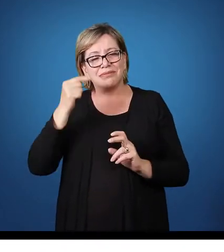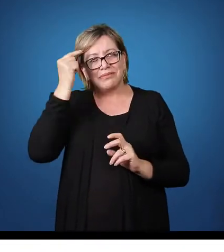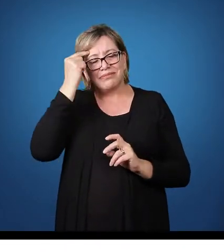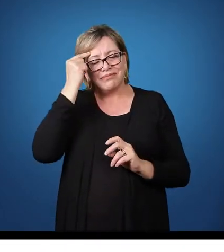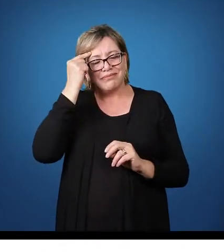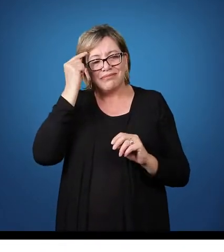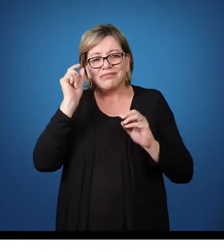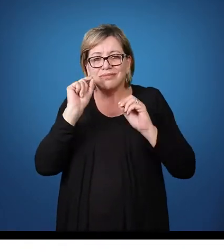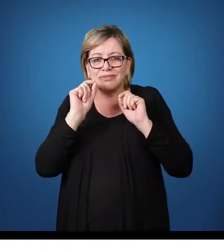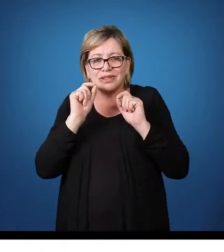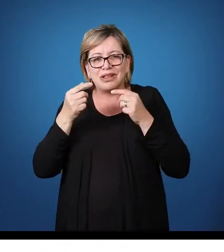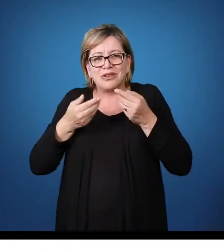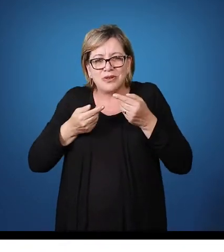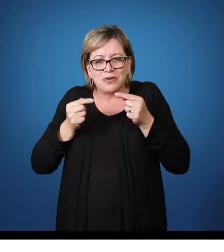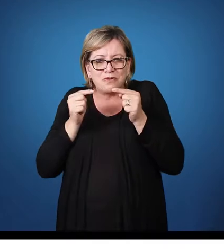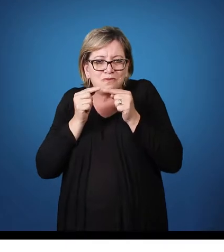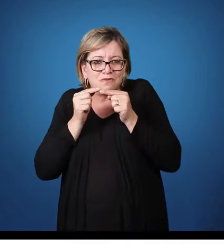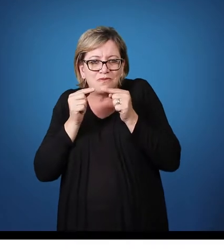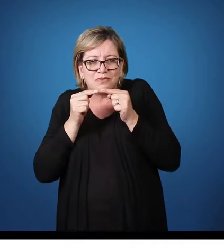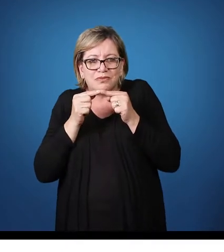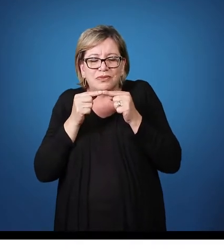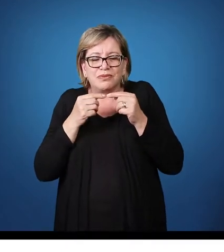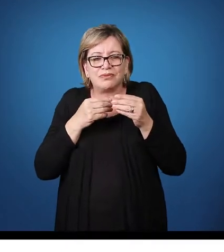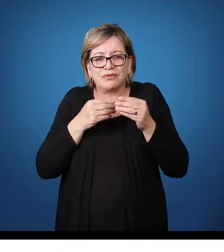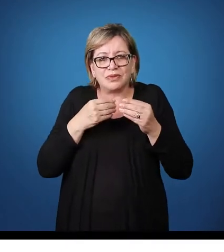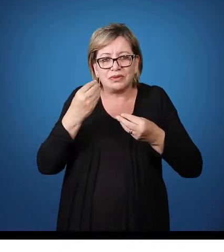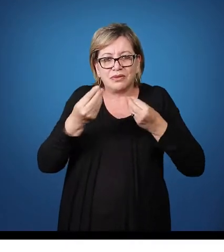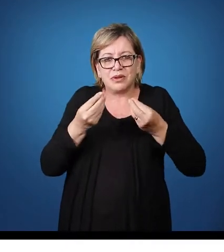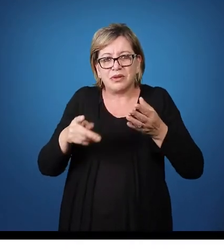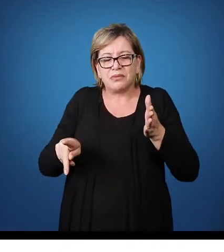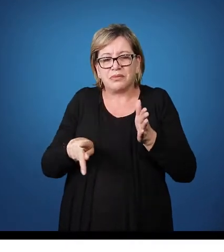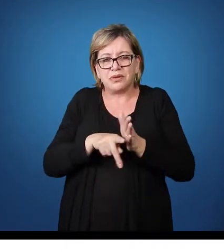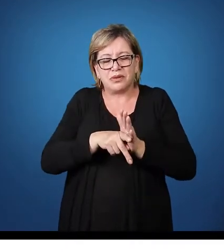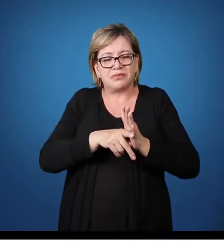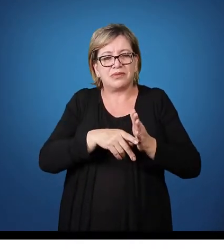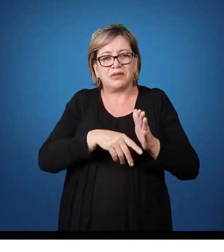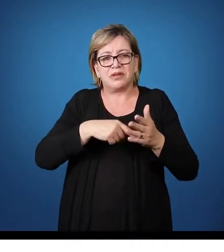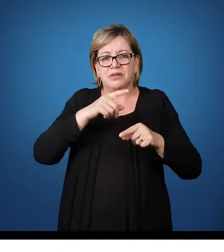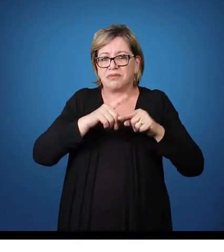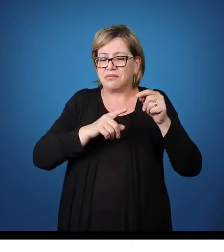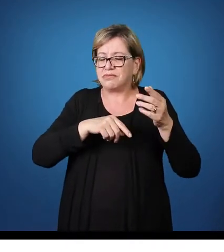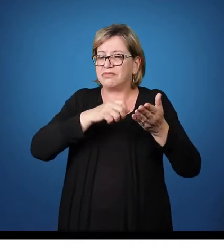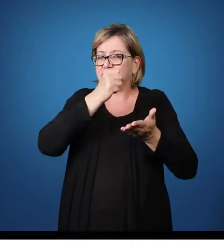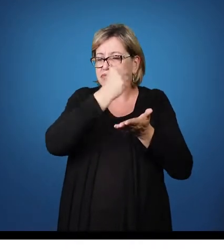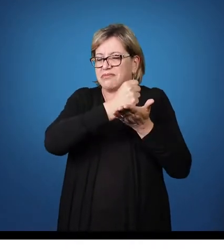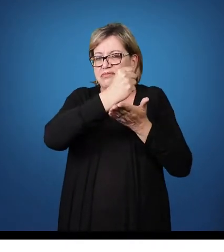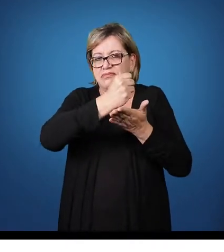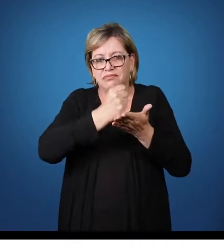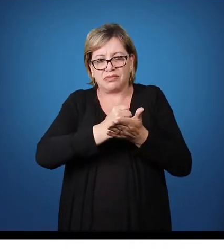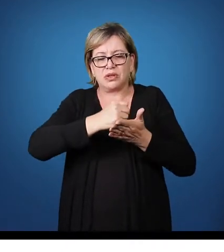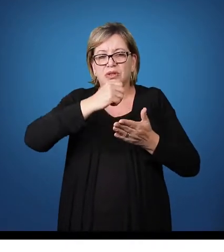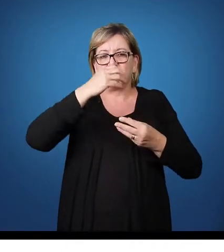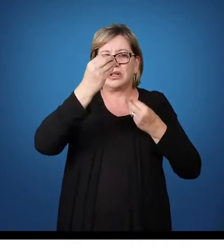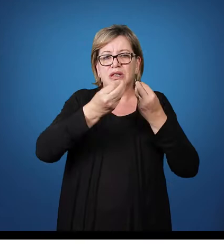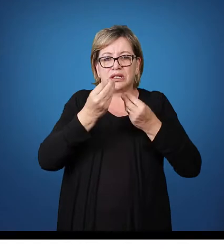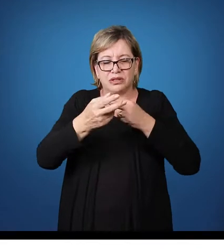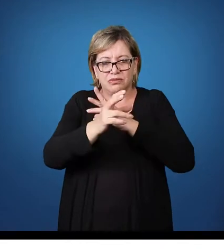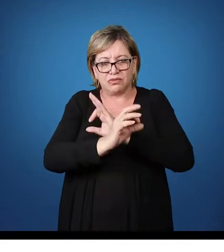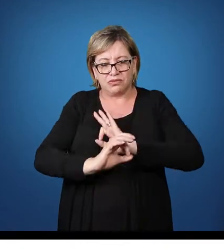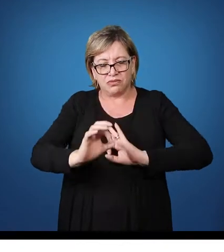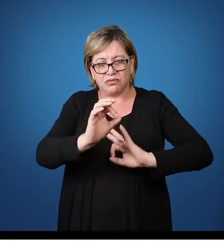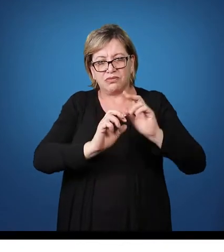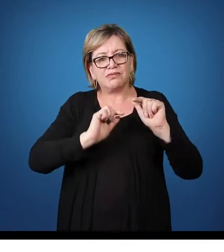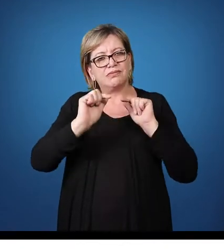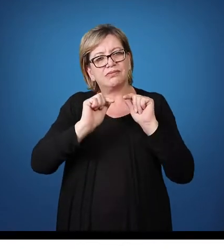concepções, elas estão relacionadas Tanto aos documentos curriculares que norteiam o trabalho do